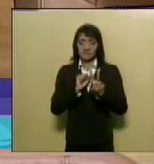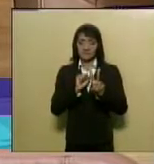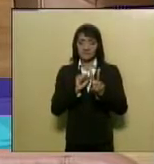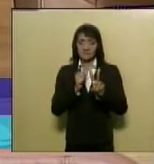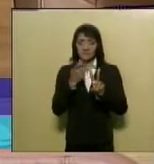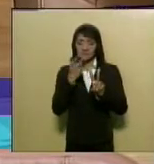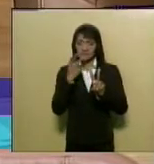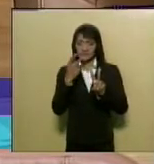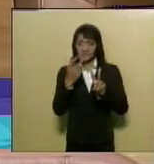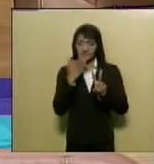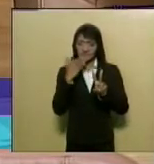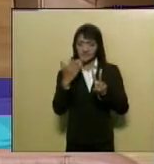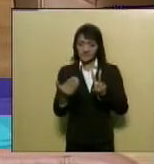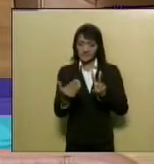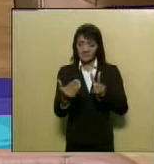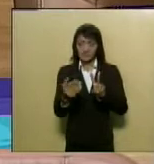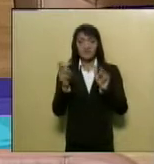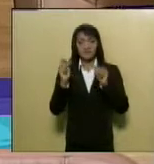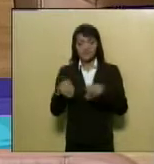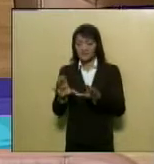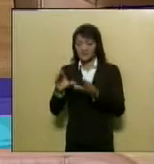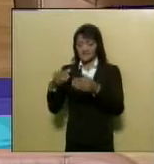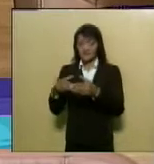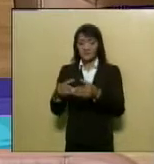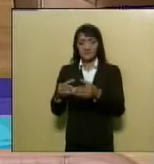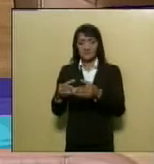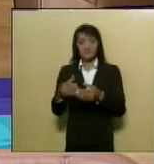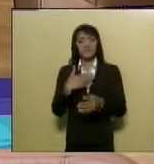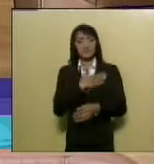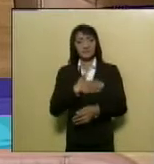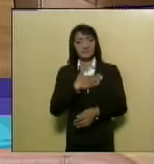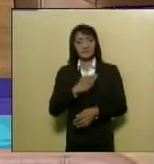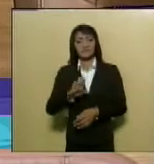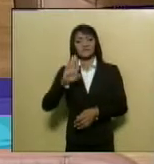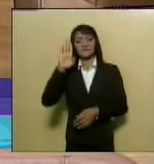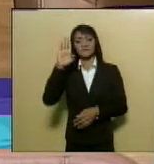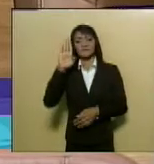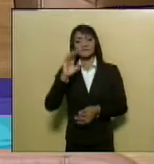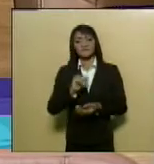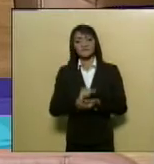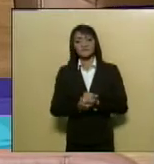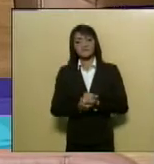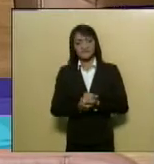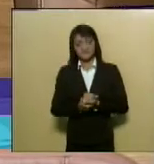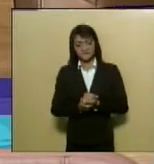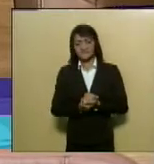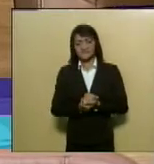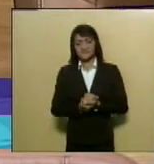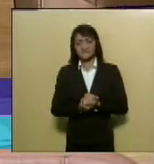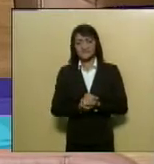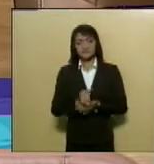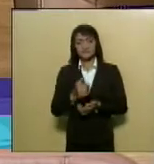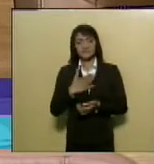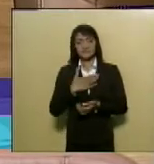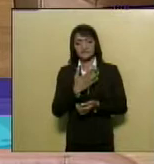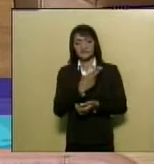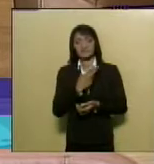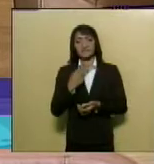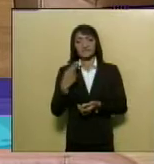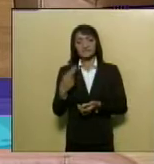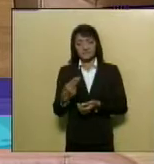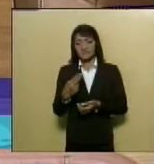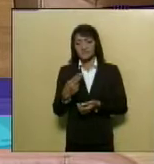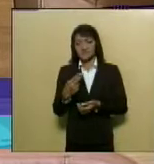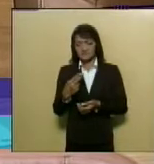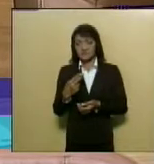peço se vier a ser formada a comissão, eu gostaria de fazer constar meu nome como